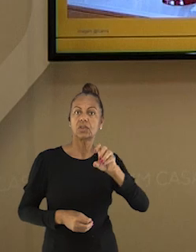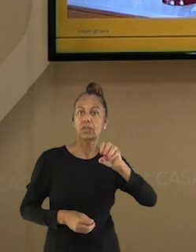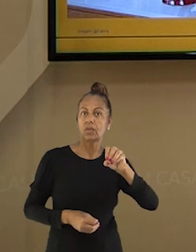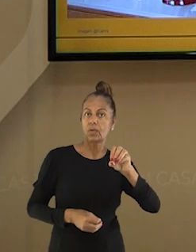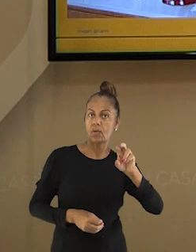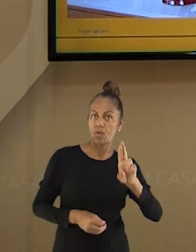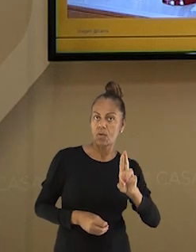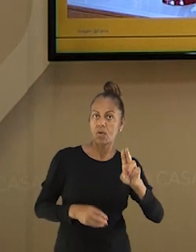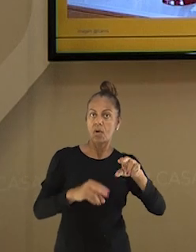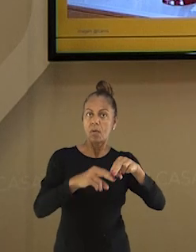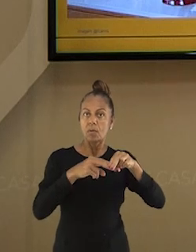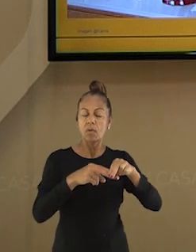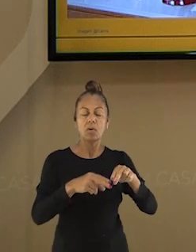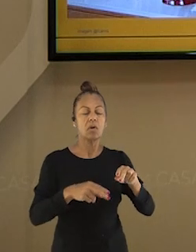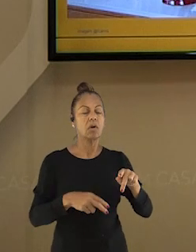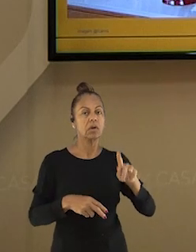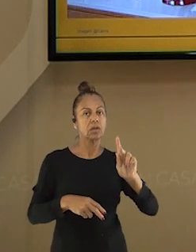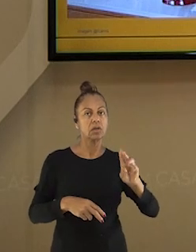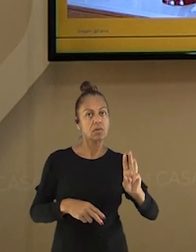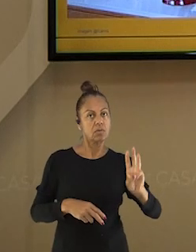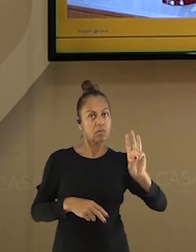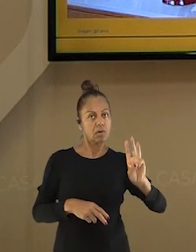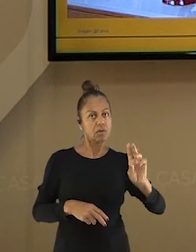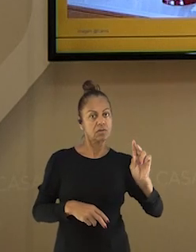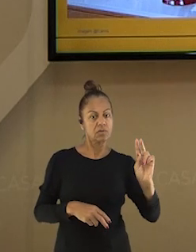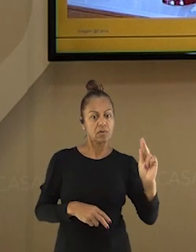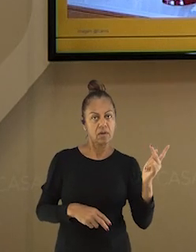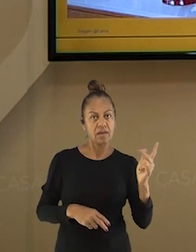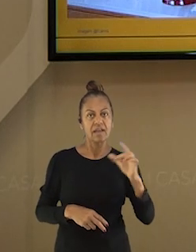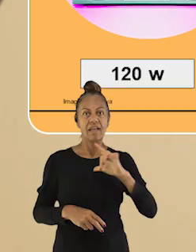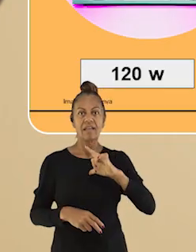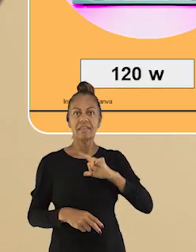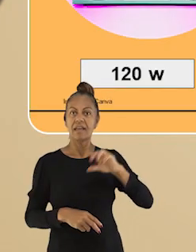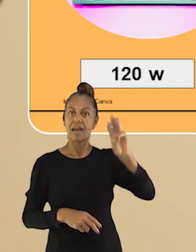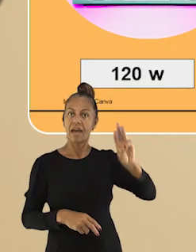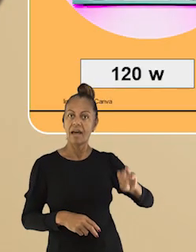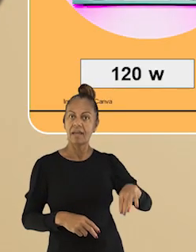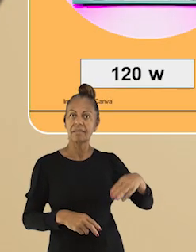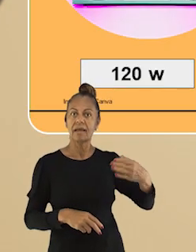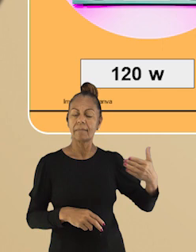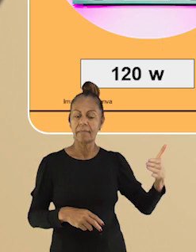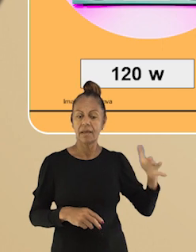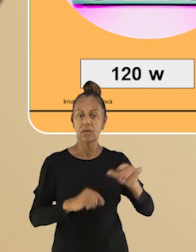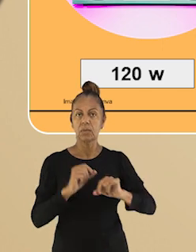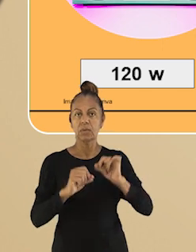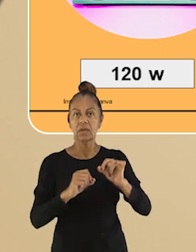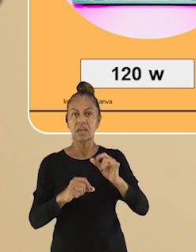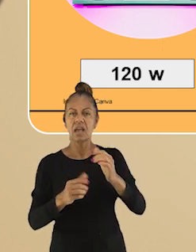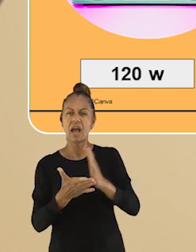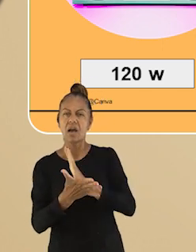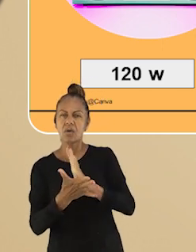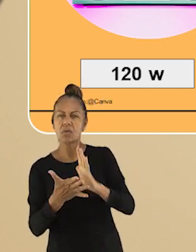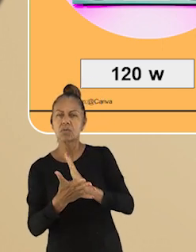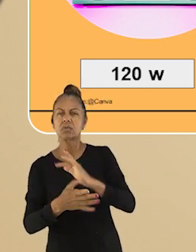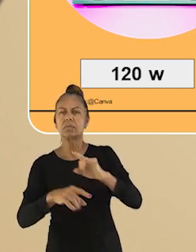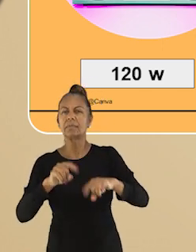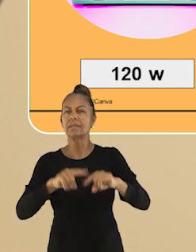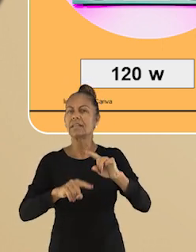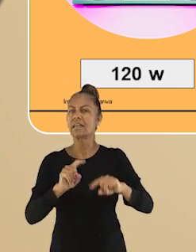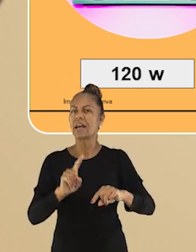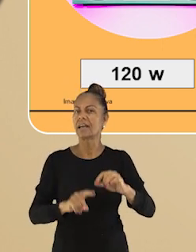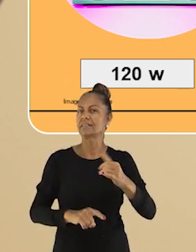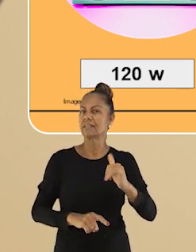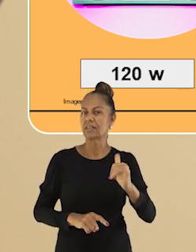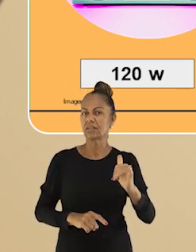de kilowatt-hora, como você pode visualizar aqui. Veja aqui na tabela a potência de alguns